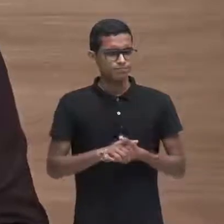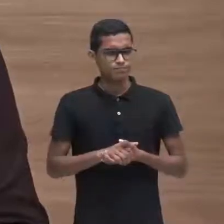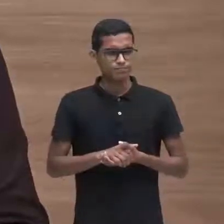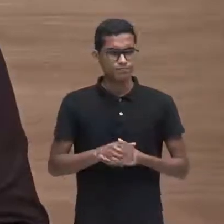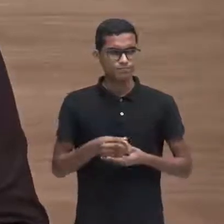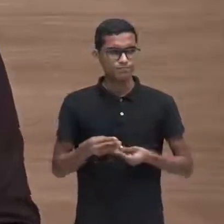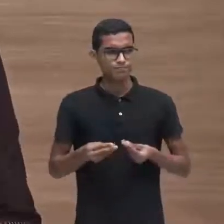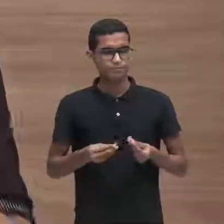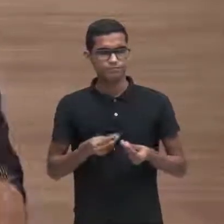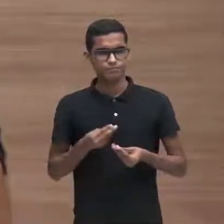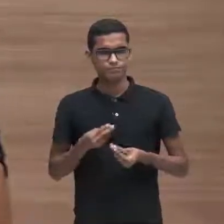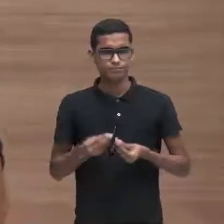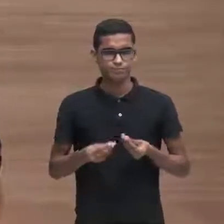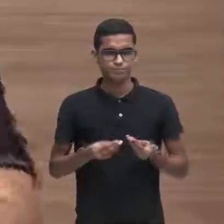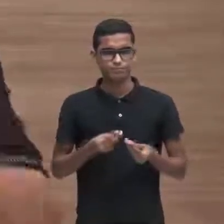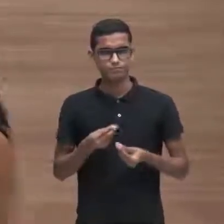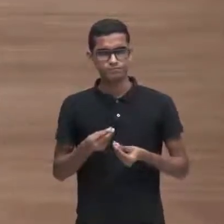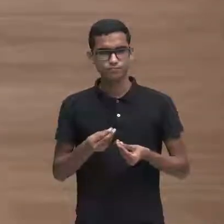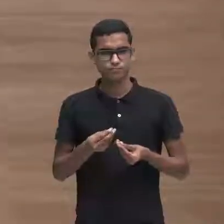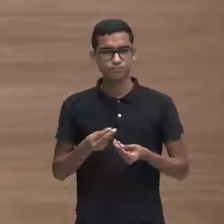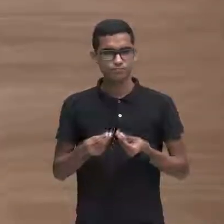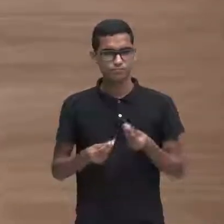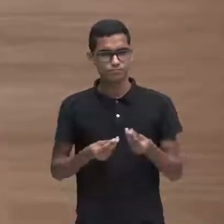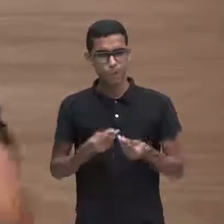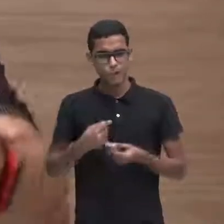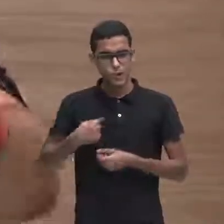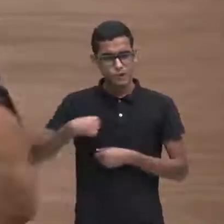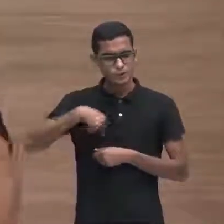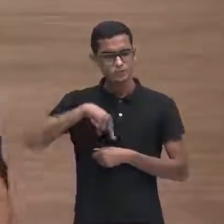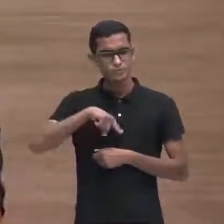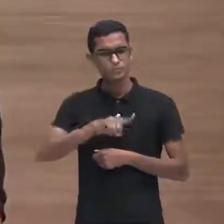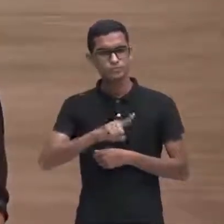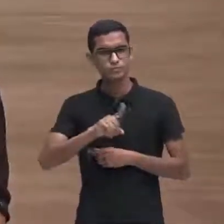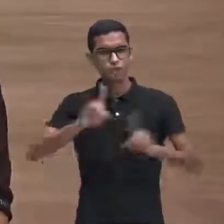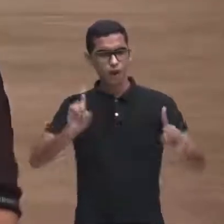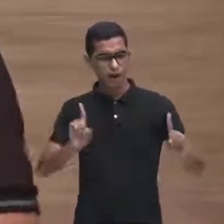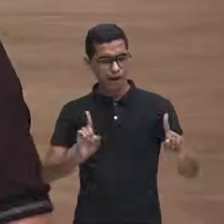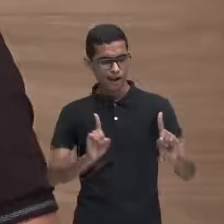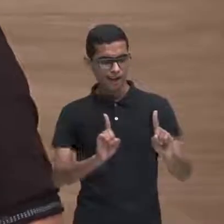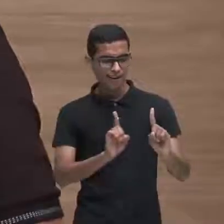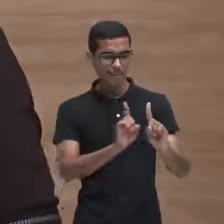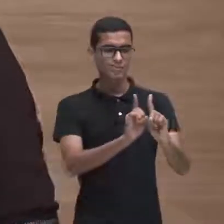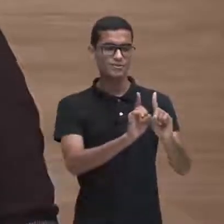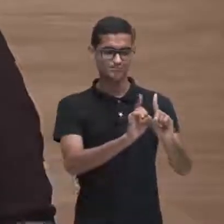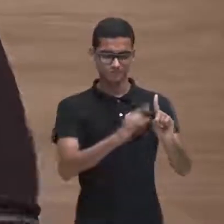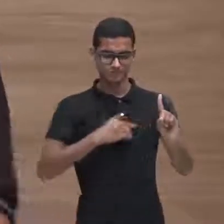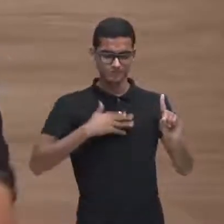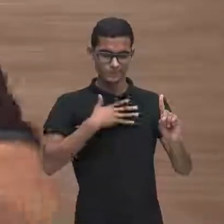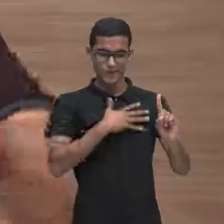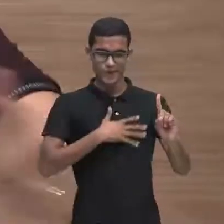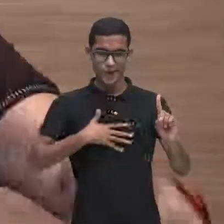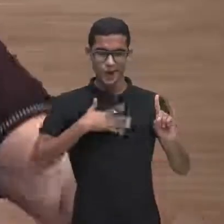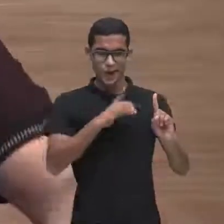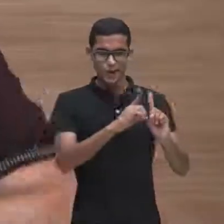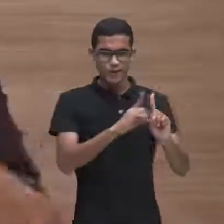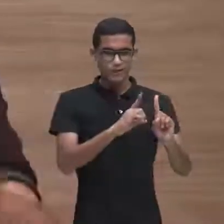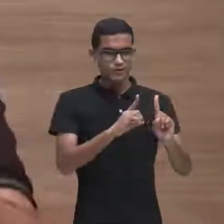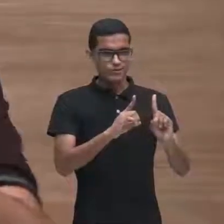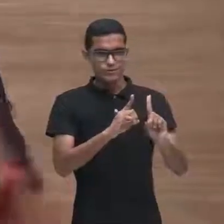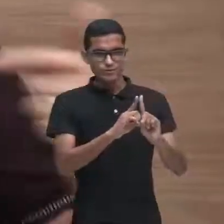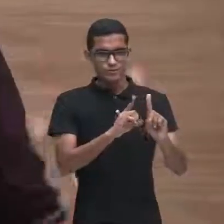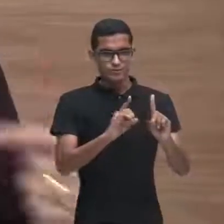a ir ao encontro da pessoa que Paulo gostava deve ter sido um dos maiores